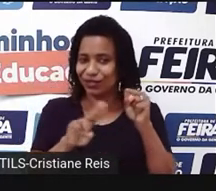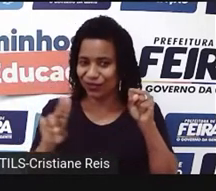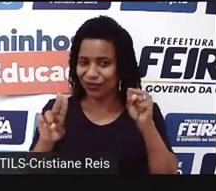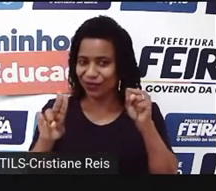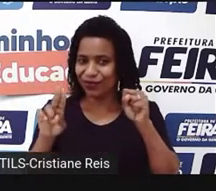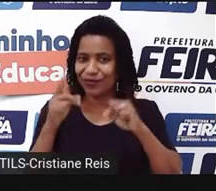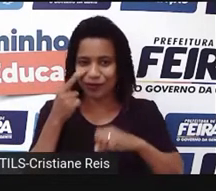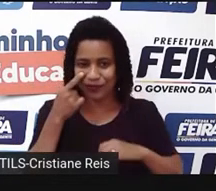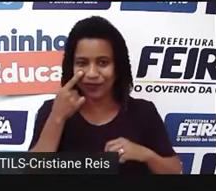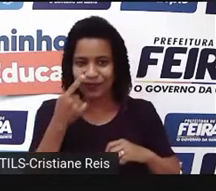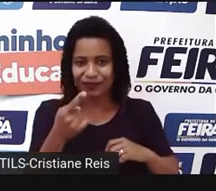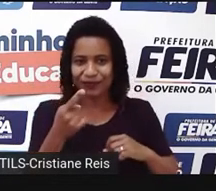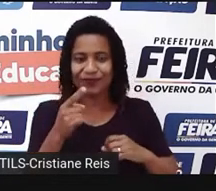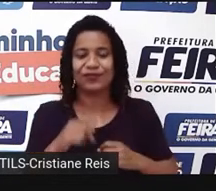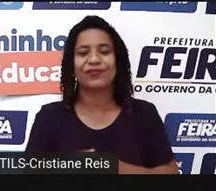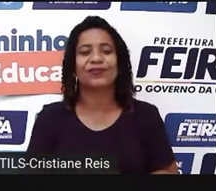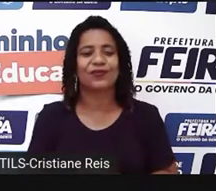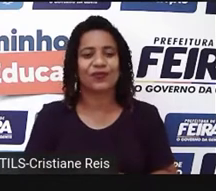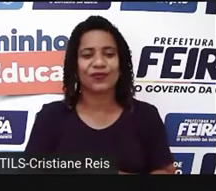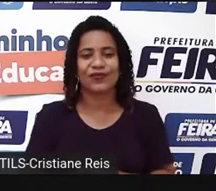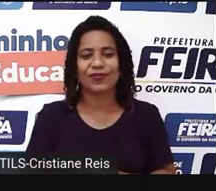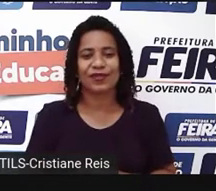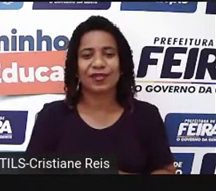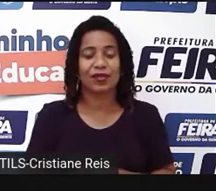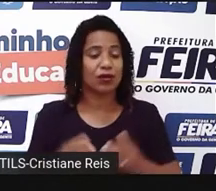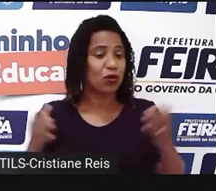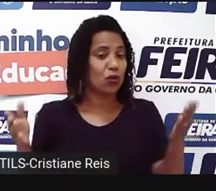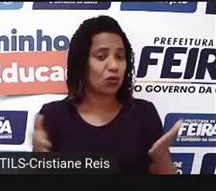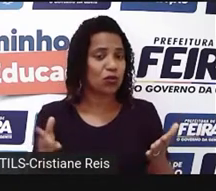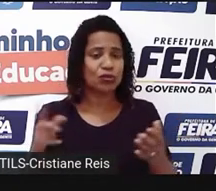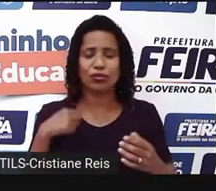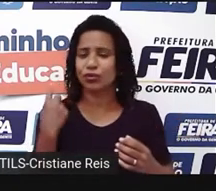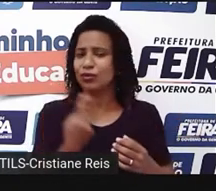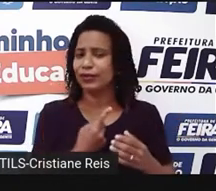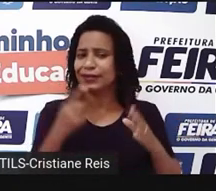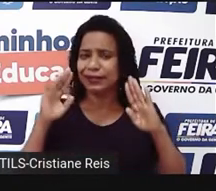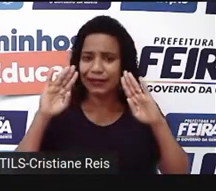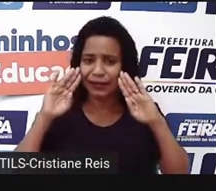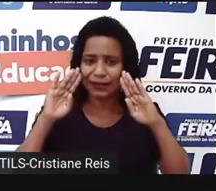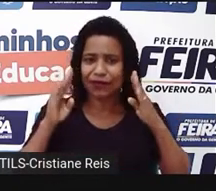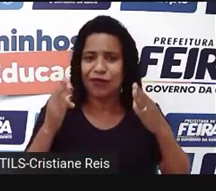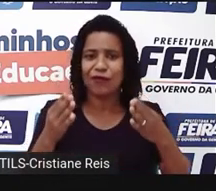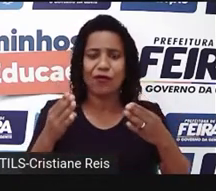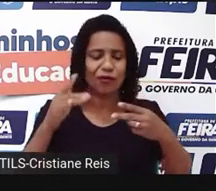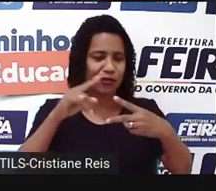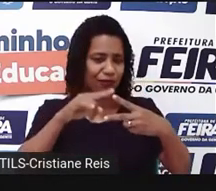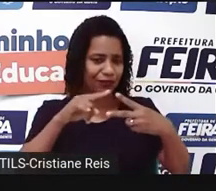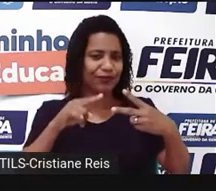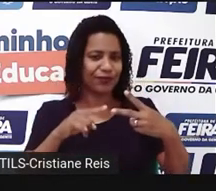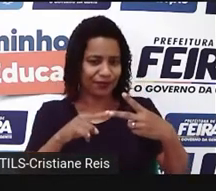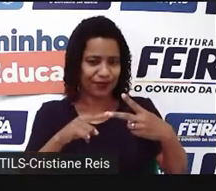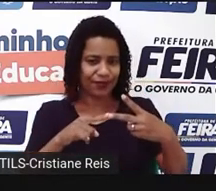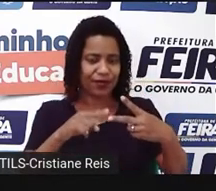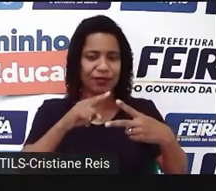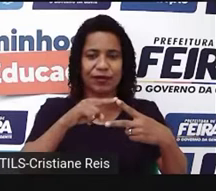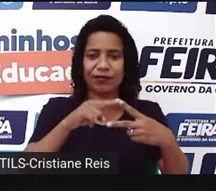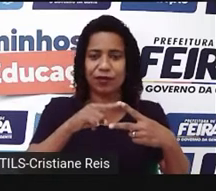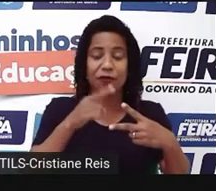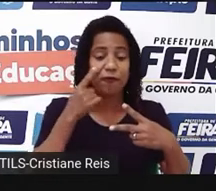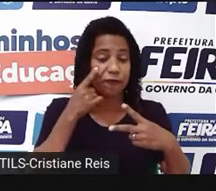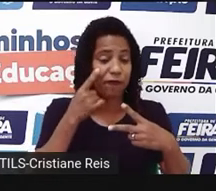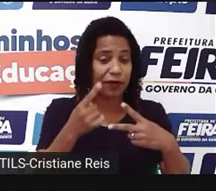What are you going to learn today? Então, o é nós vamos aprender especificamente hoje? Vamos identificar informações